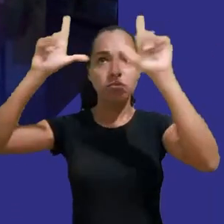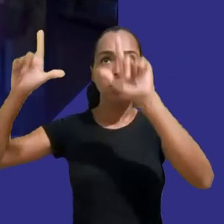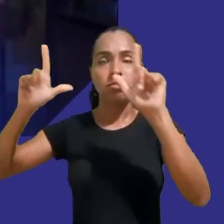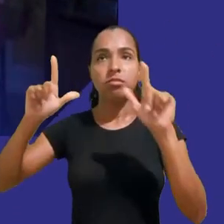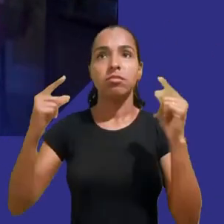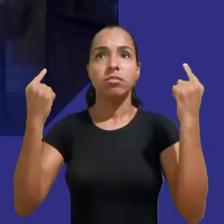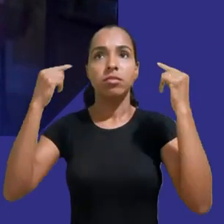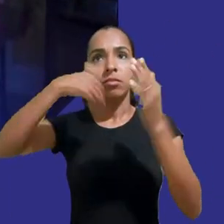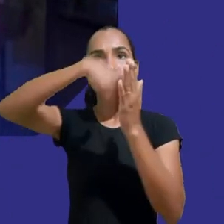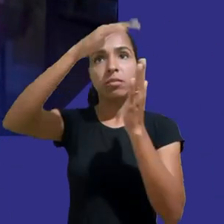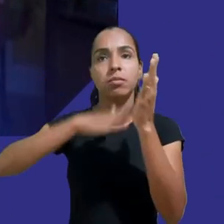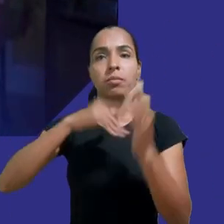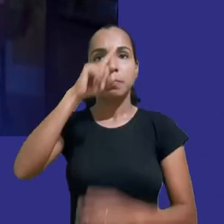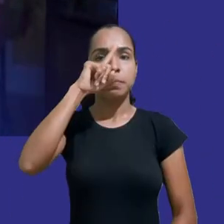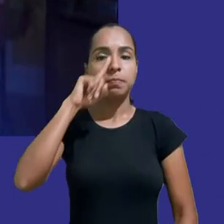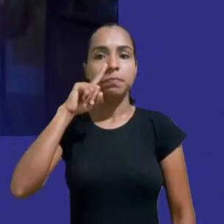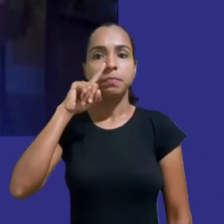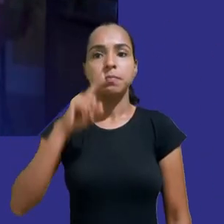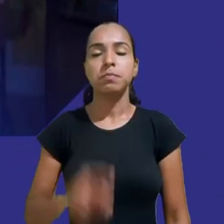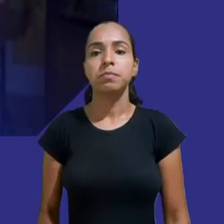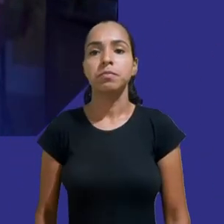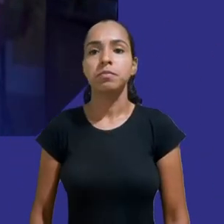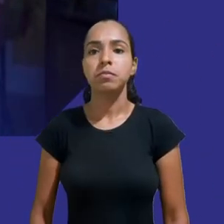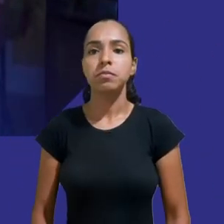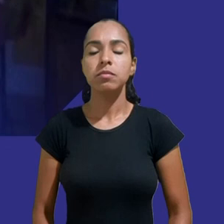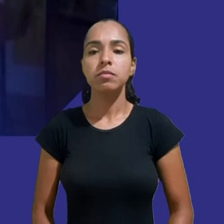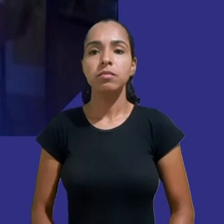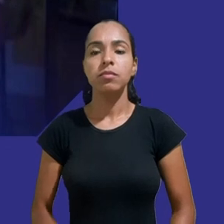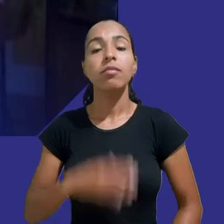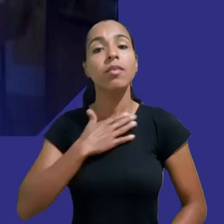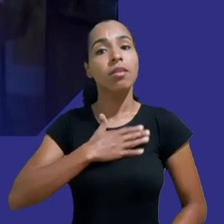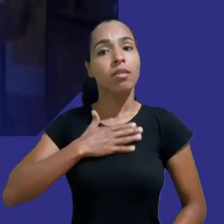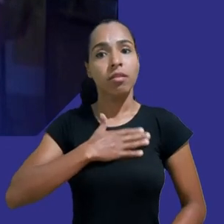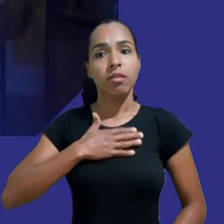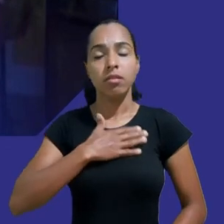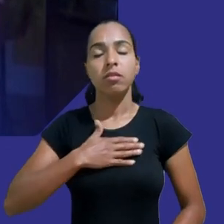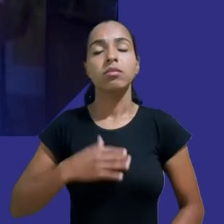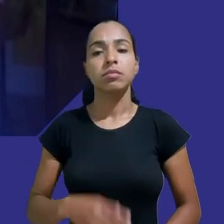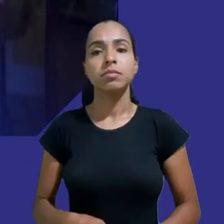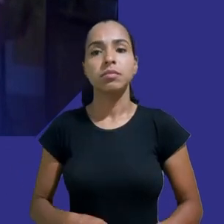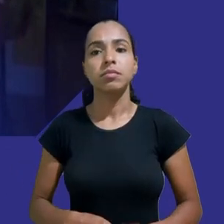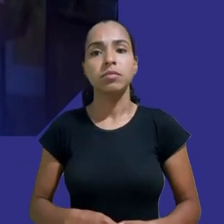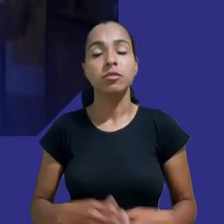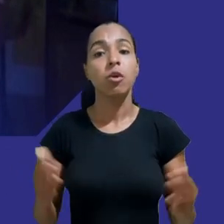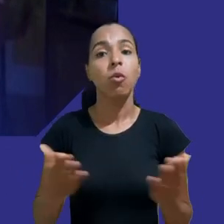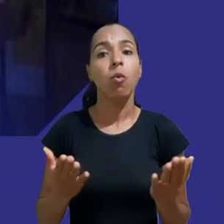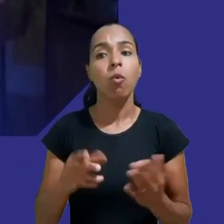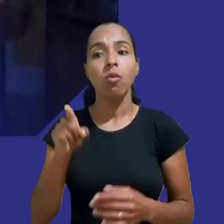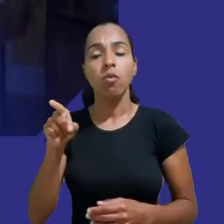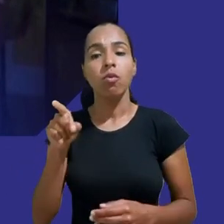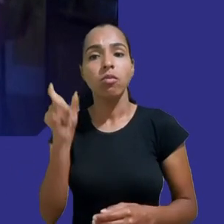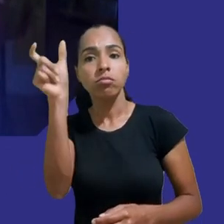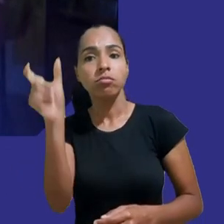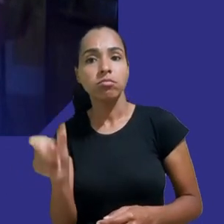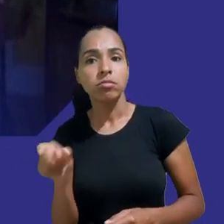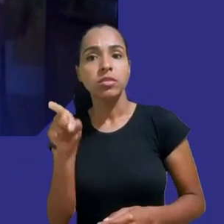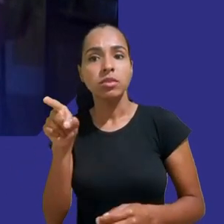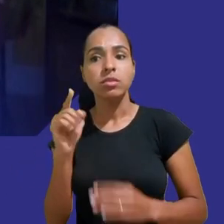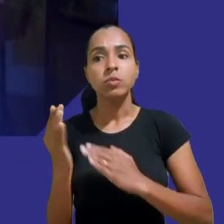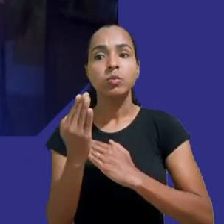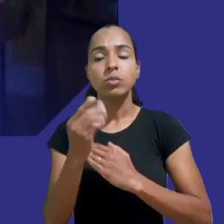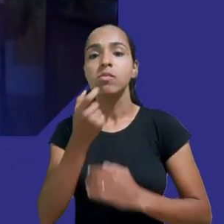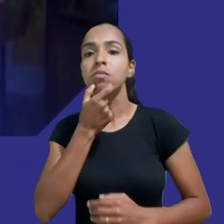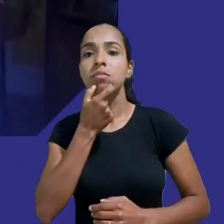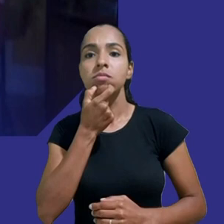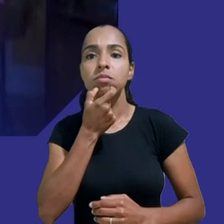é um prazer ter a presença de Duncan McCann hoje recém-integrante da fundação britânica Five Rights como responsável pela